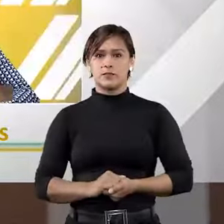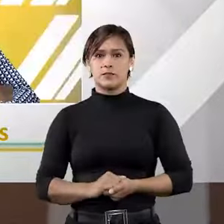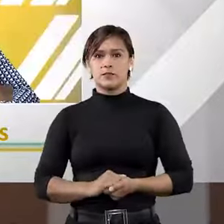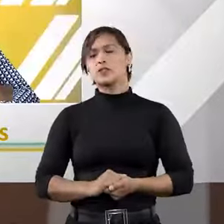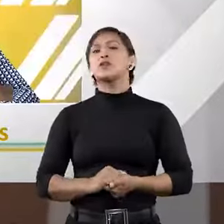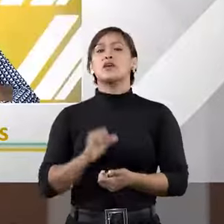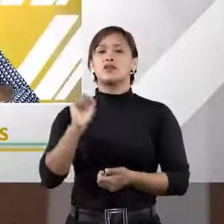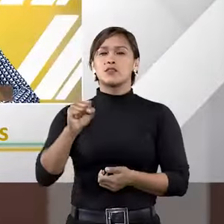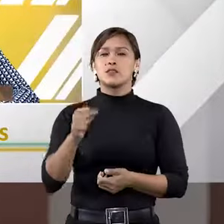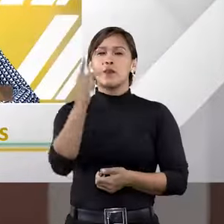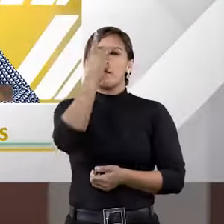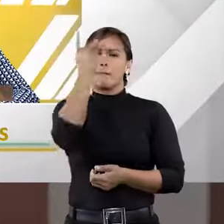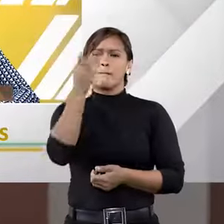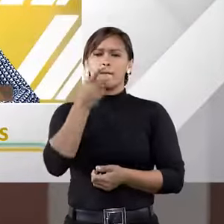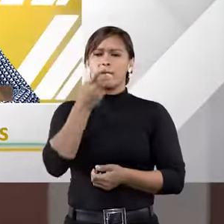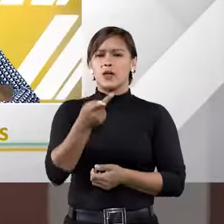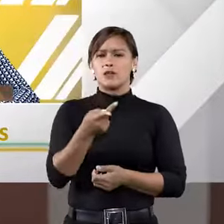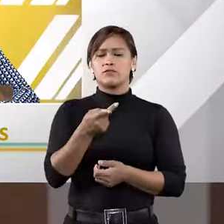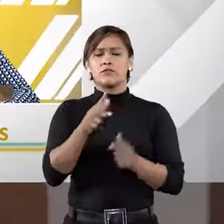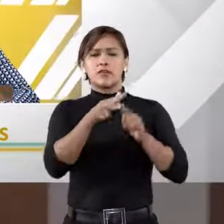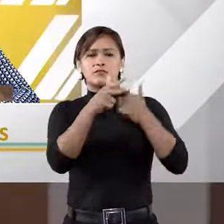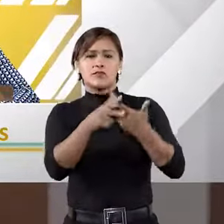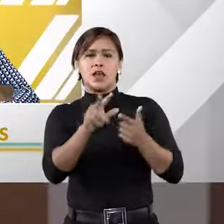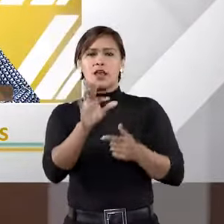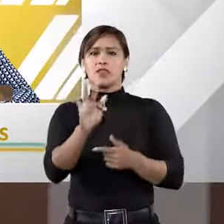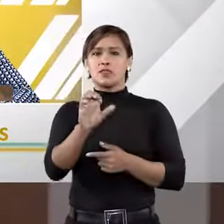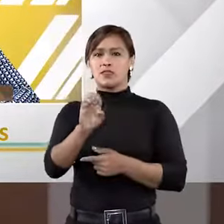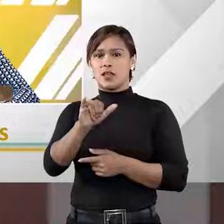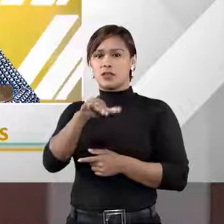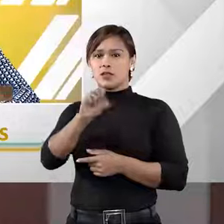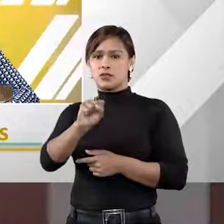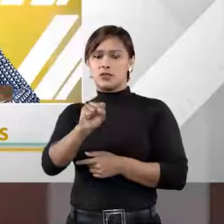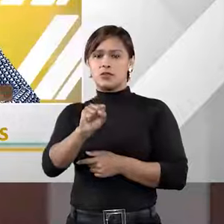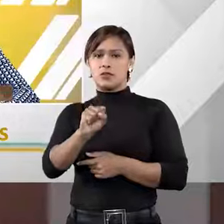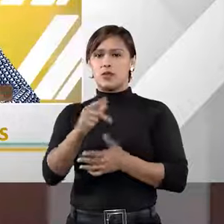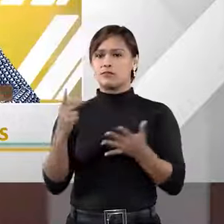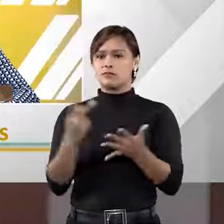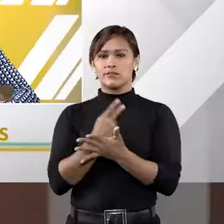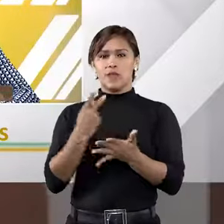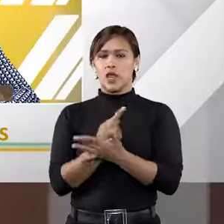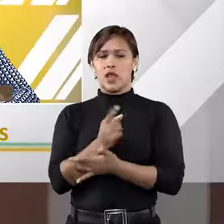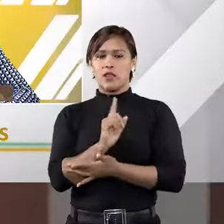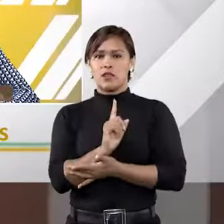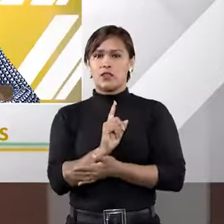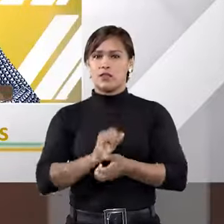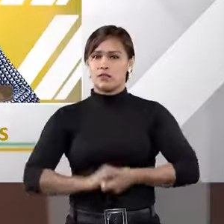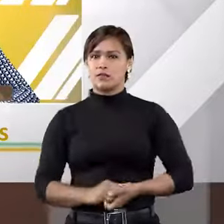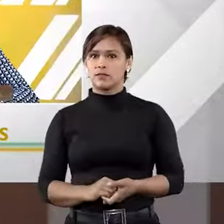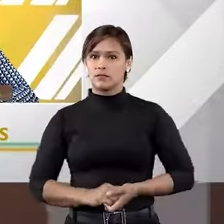Exato, porque já vi gente dizendo que seria um destrato tácito. Eu acho que errado. não é, não é, não é.